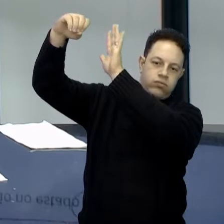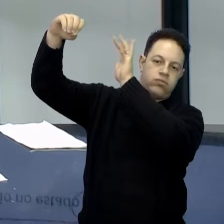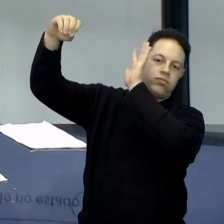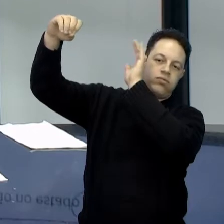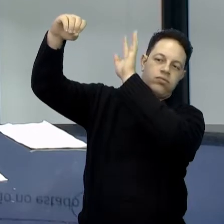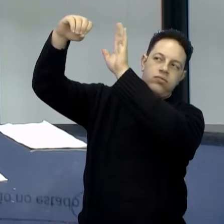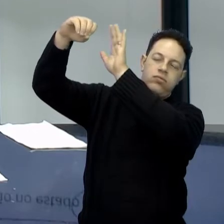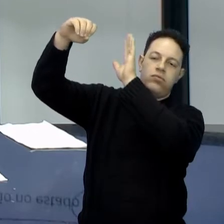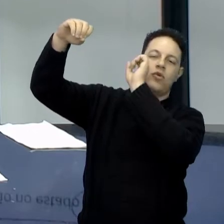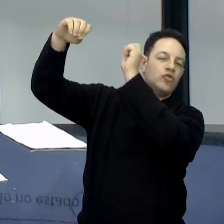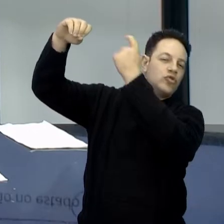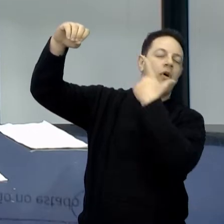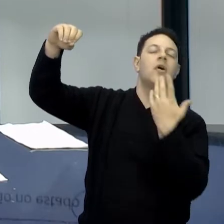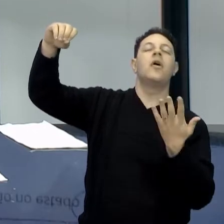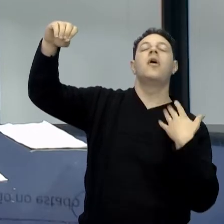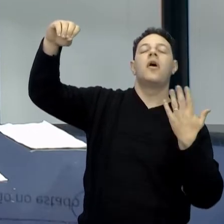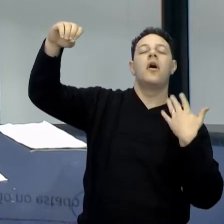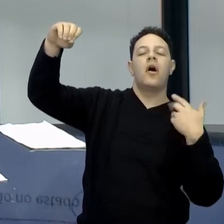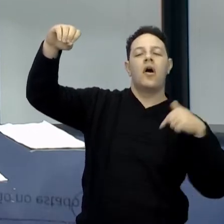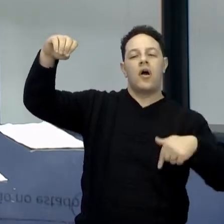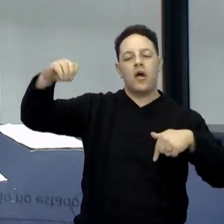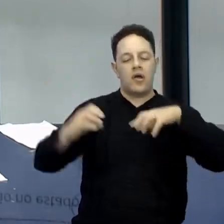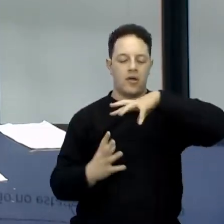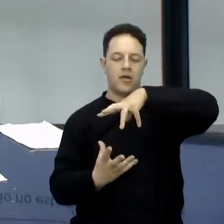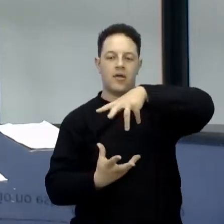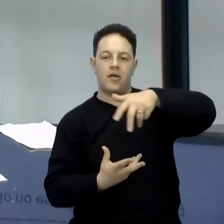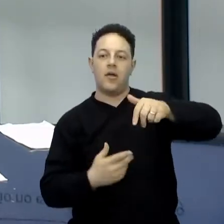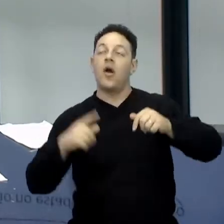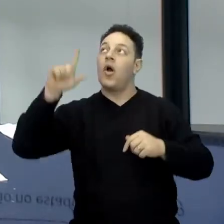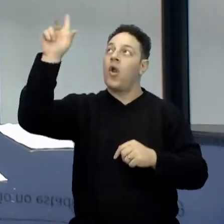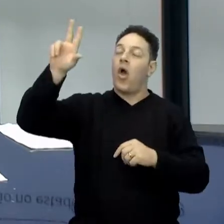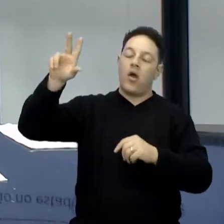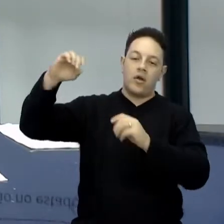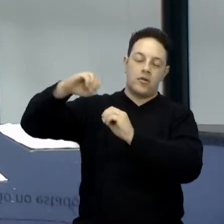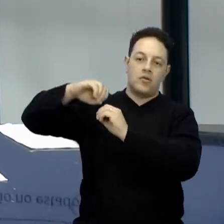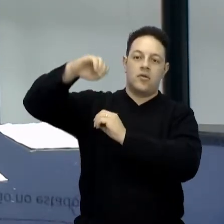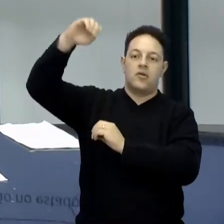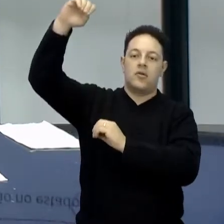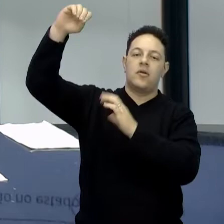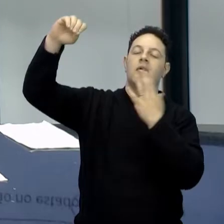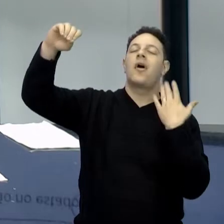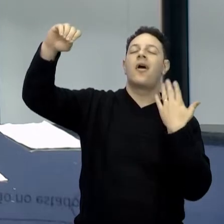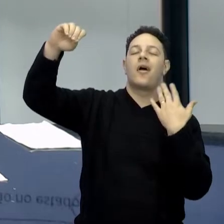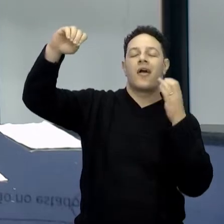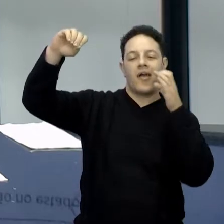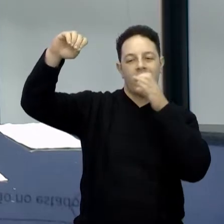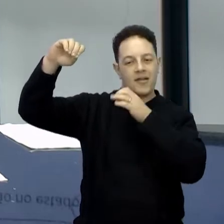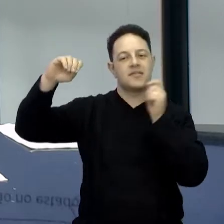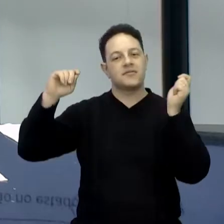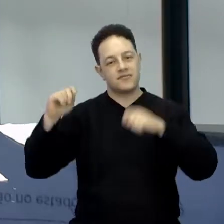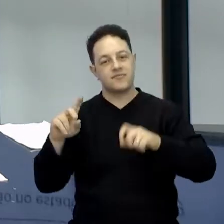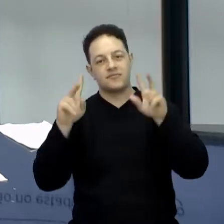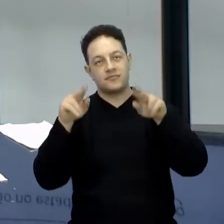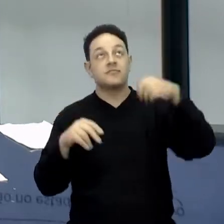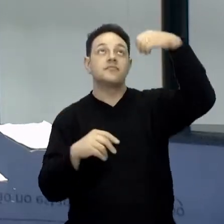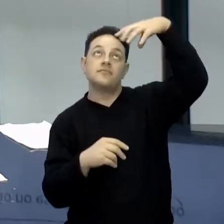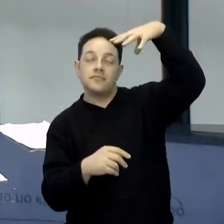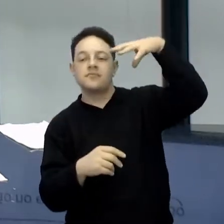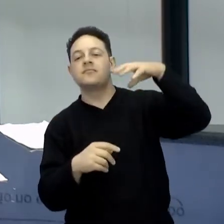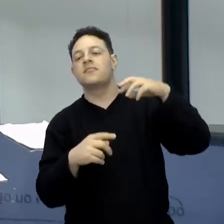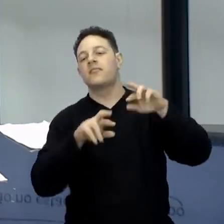luminosidade e essa luminosidade aquece também, né? O que acontece com as lâmpadas